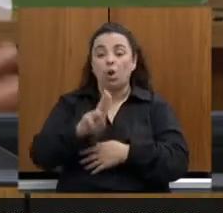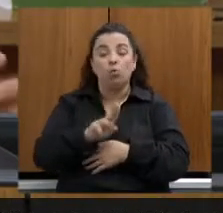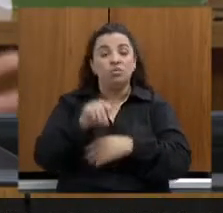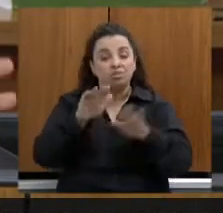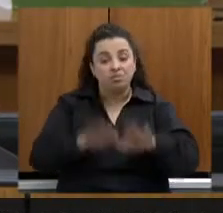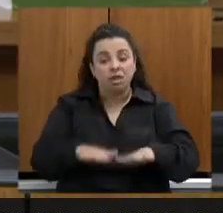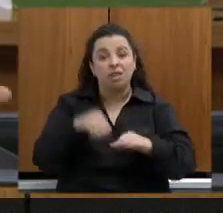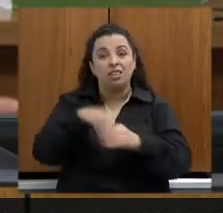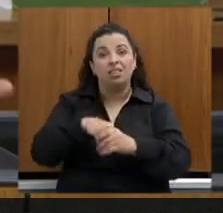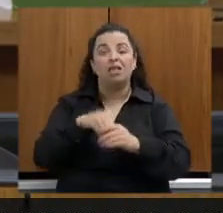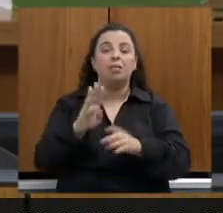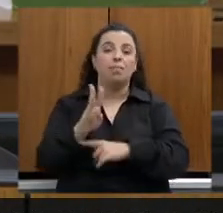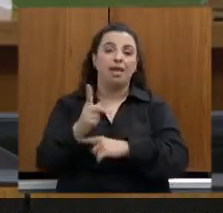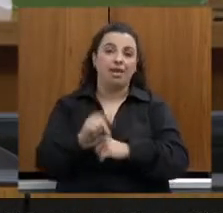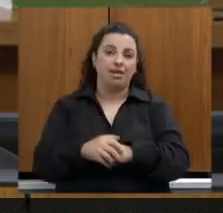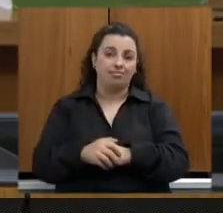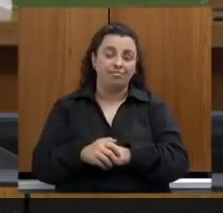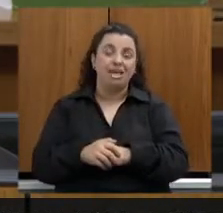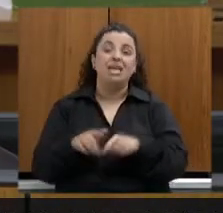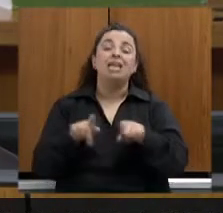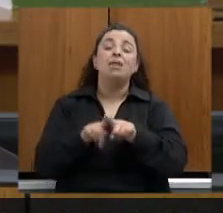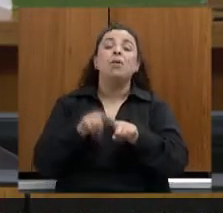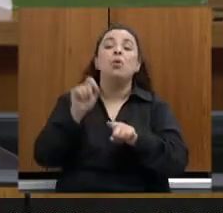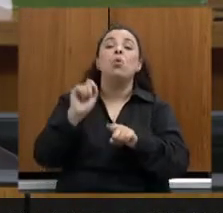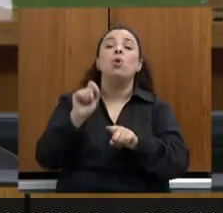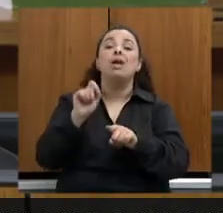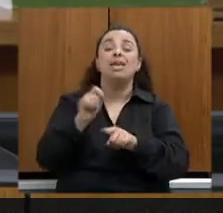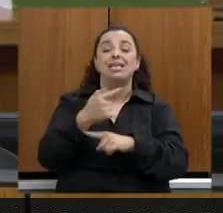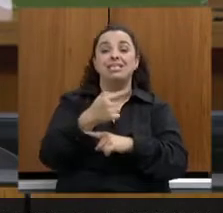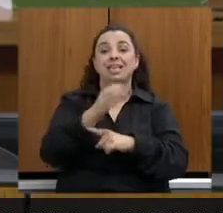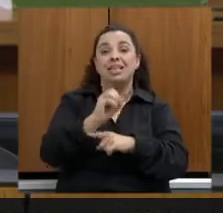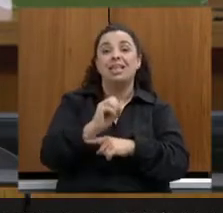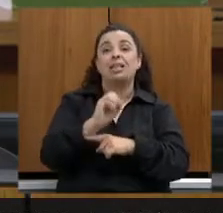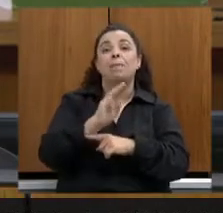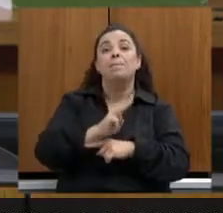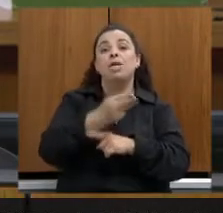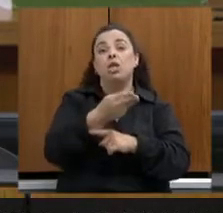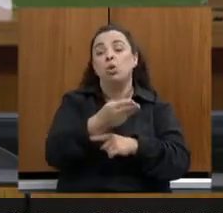nós estamos sobrando 70 milhões de reais por não captar.